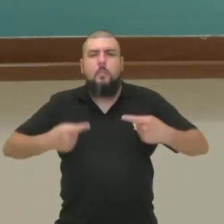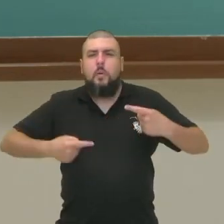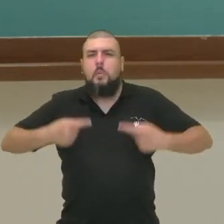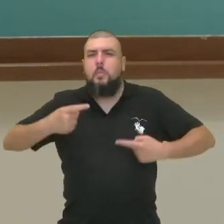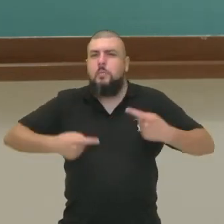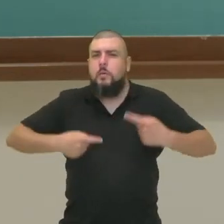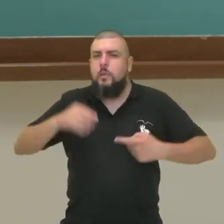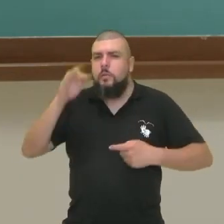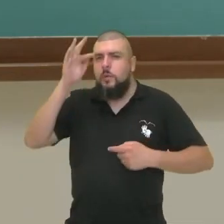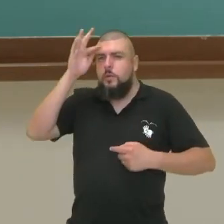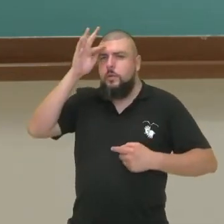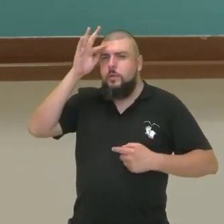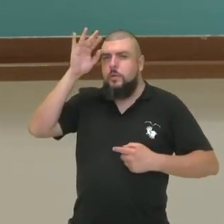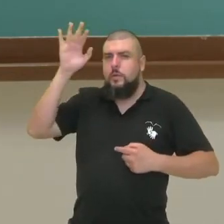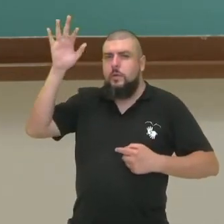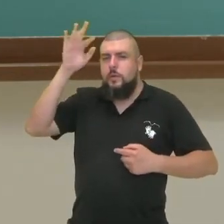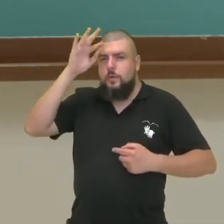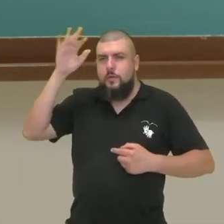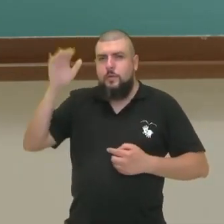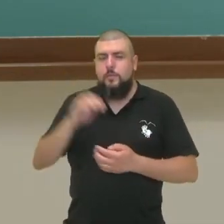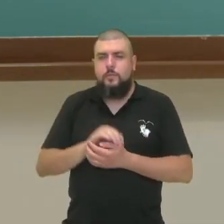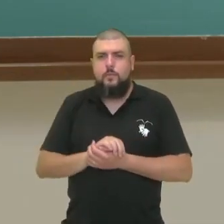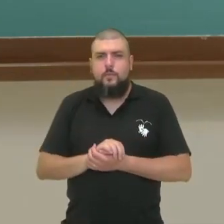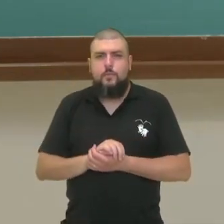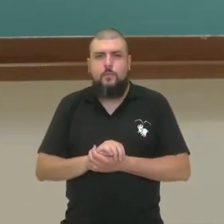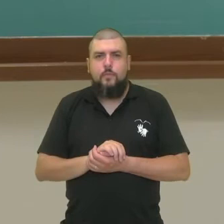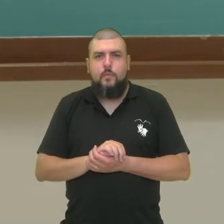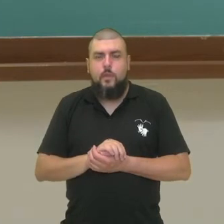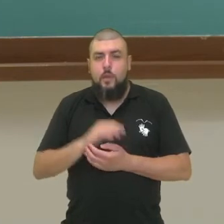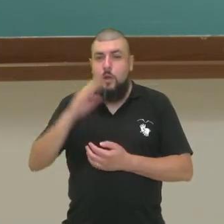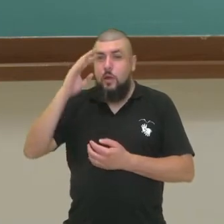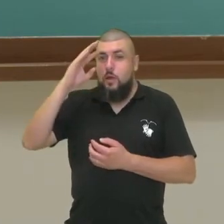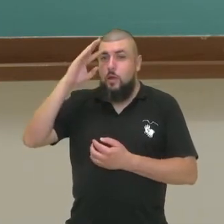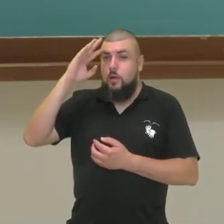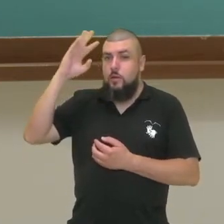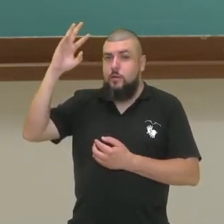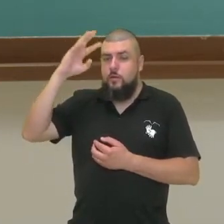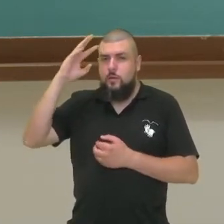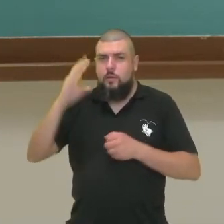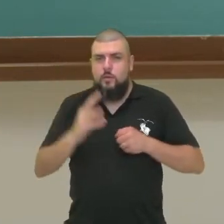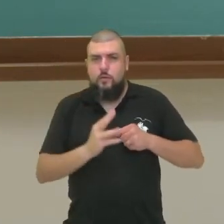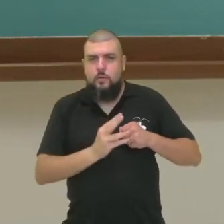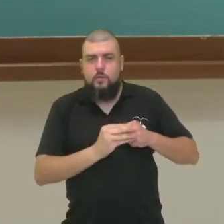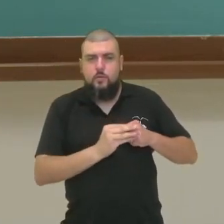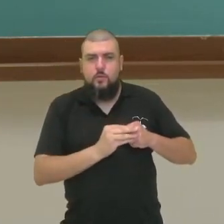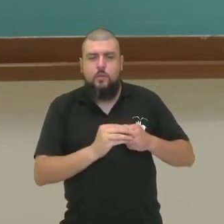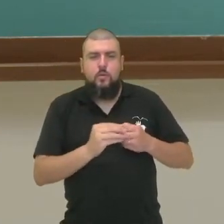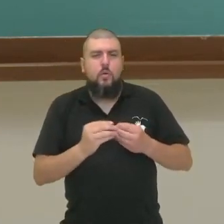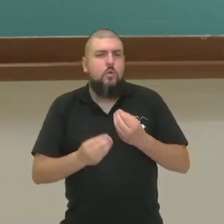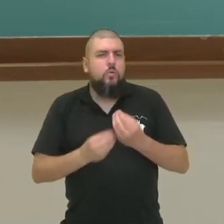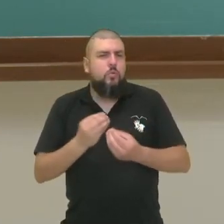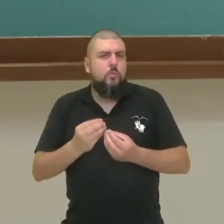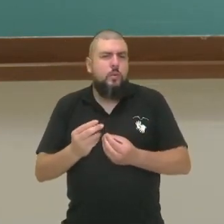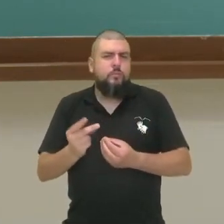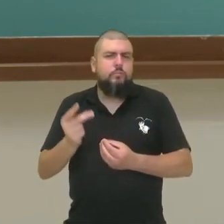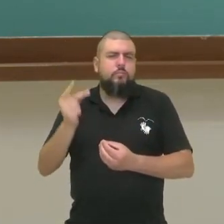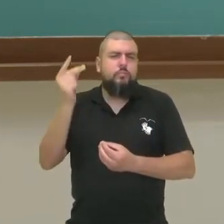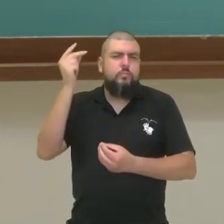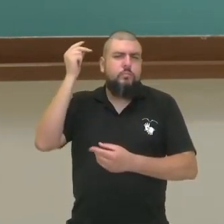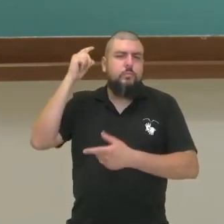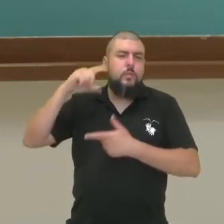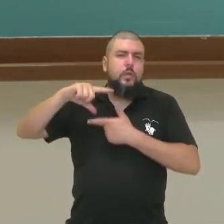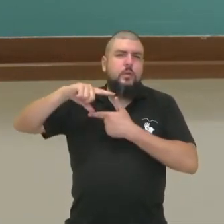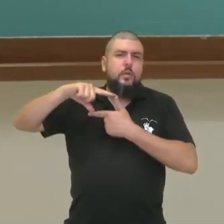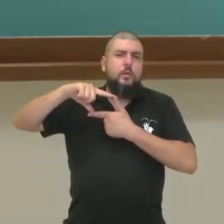epistemologia, teoria do conhecimento, começa já na Antiguidade Clássica. Então, na Antiguidade Clássica, nós